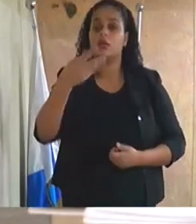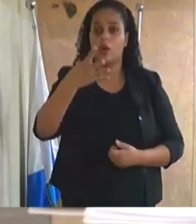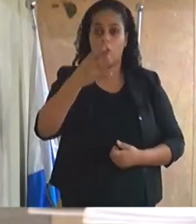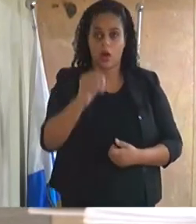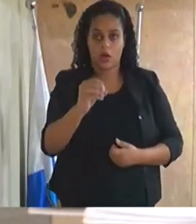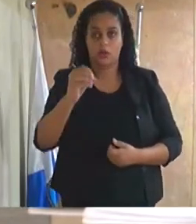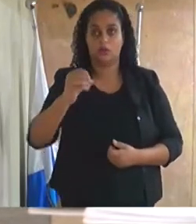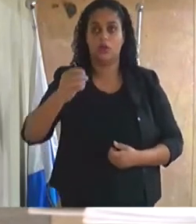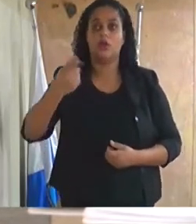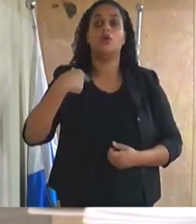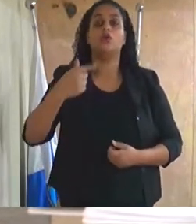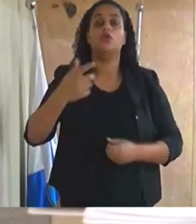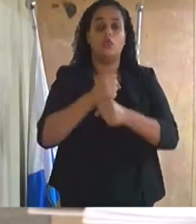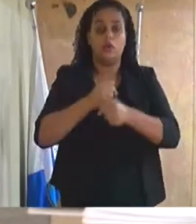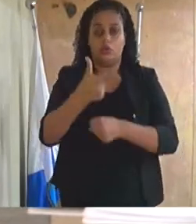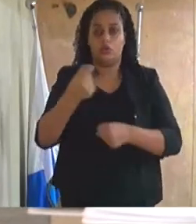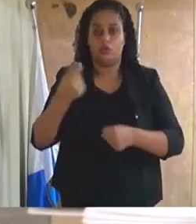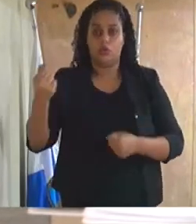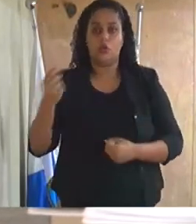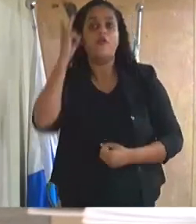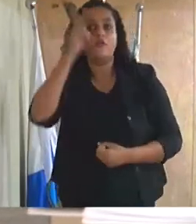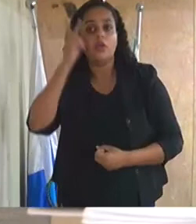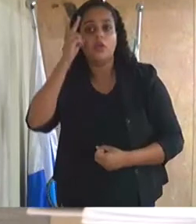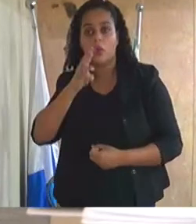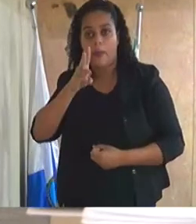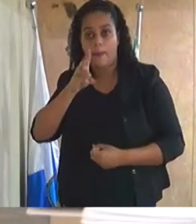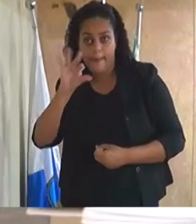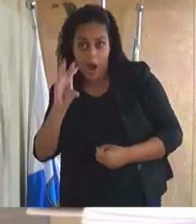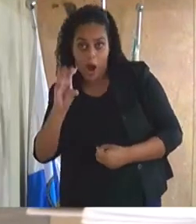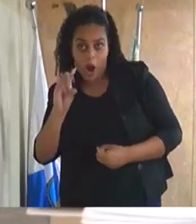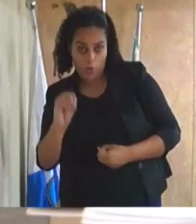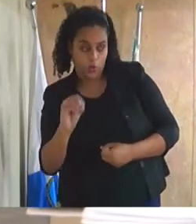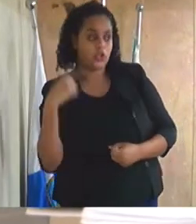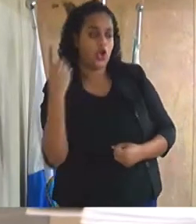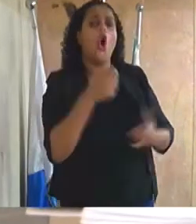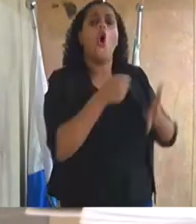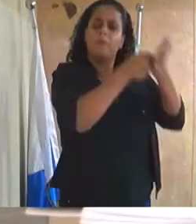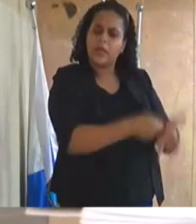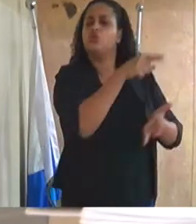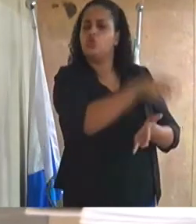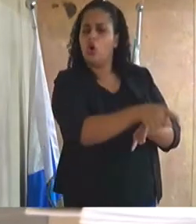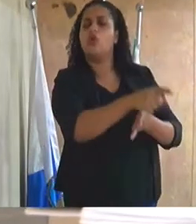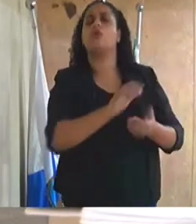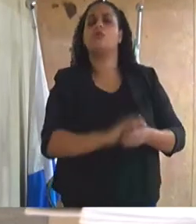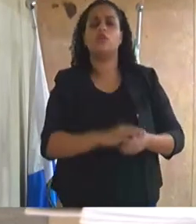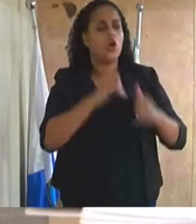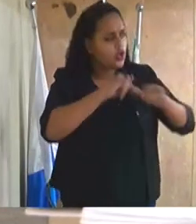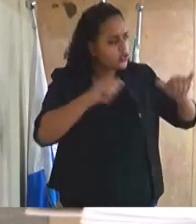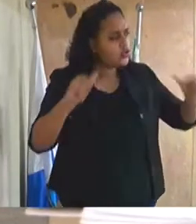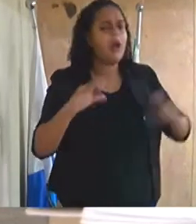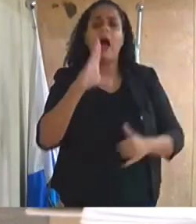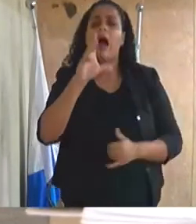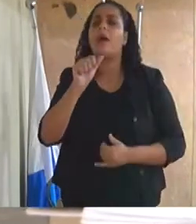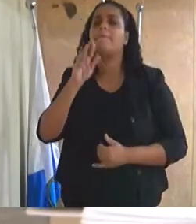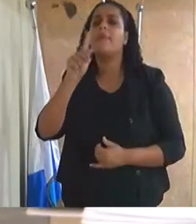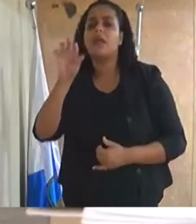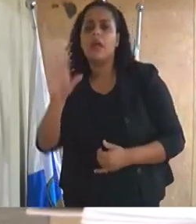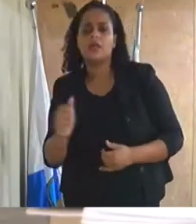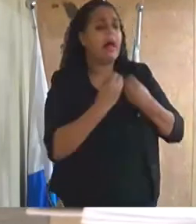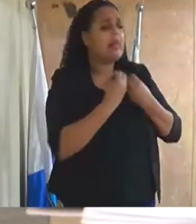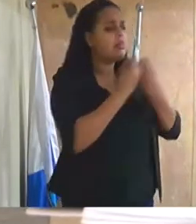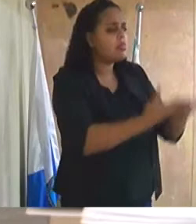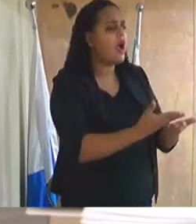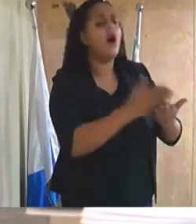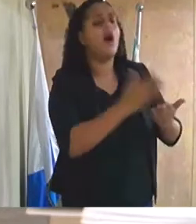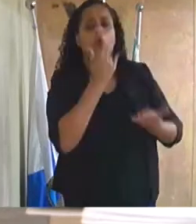2019 do excelentíssimo senhor vereador Marcos Tavares dispondo sobre a obrigatoriedade de divulgação do cardápio da merenda escolar oferecida